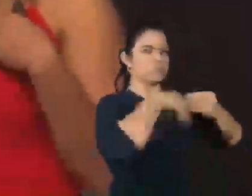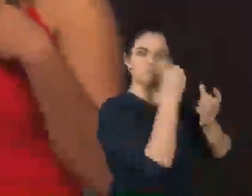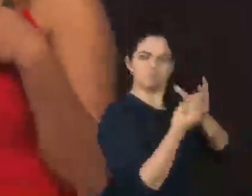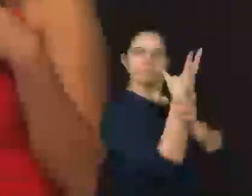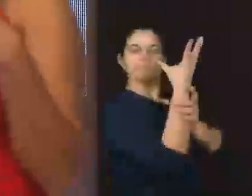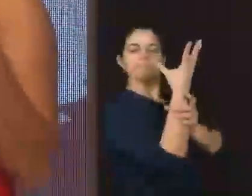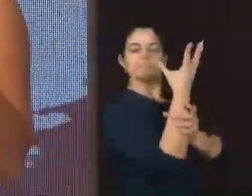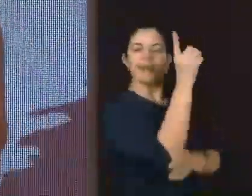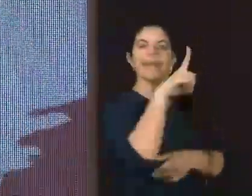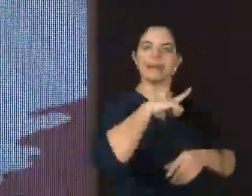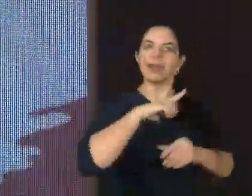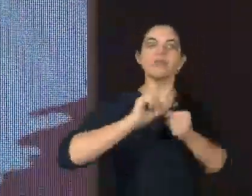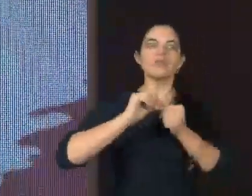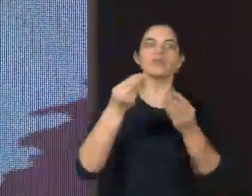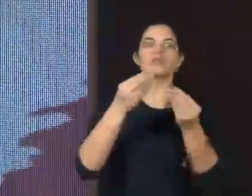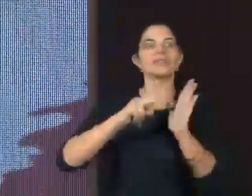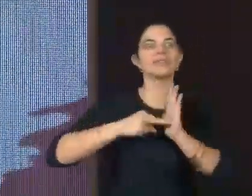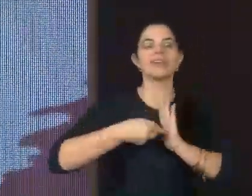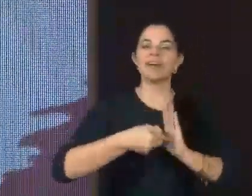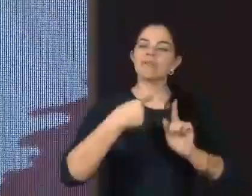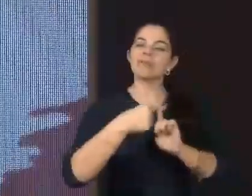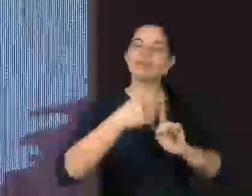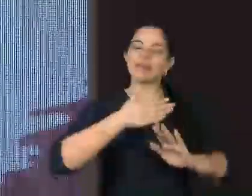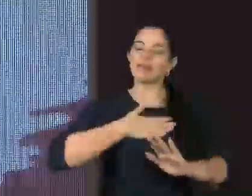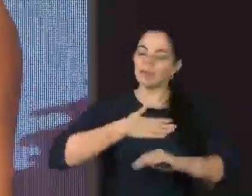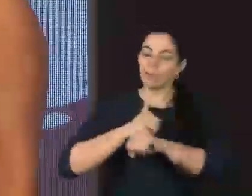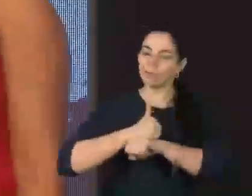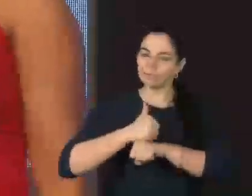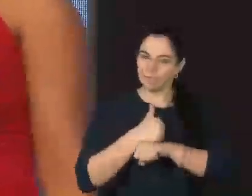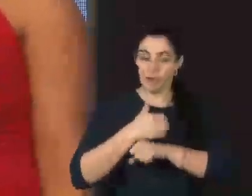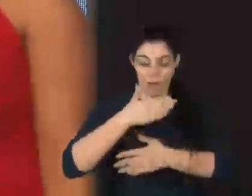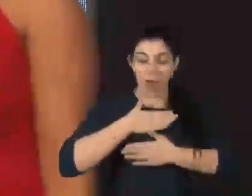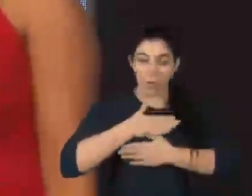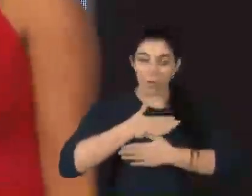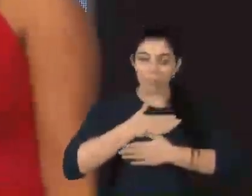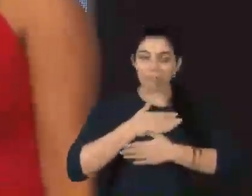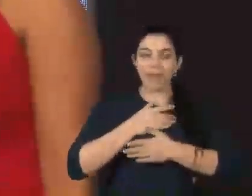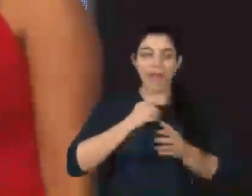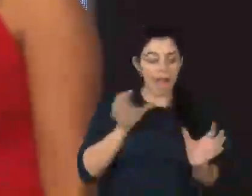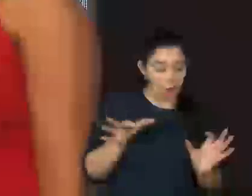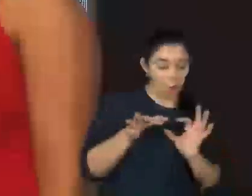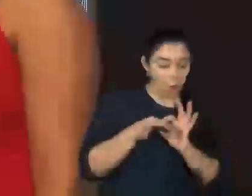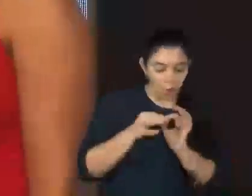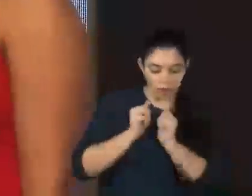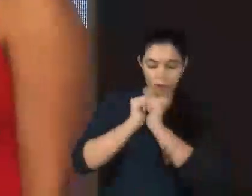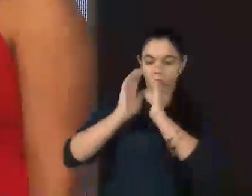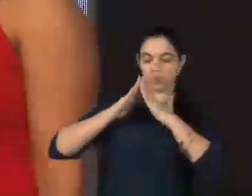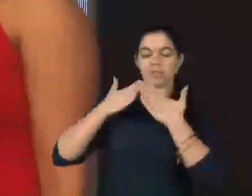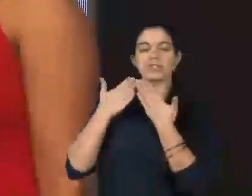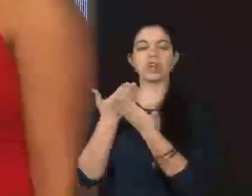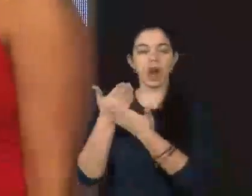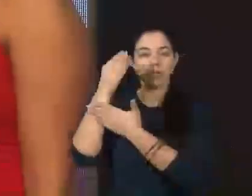Isso faz tanto sentido para mim, que a minha atuação profissional, ela se entrelaça com as escolas e a rotina